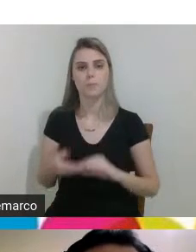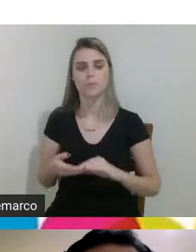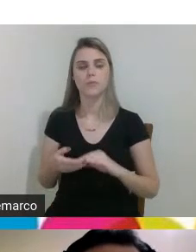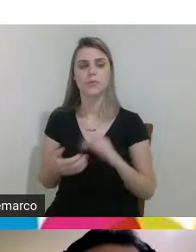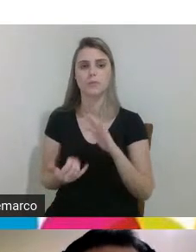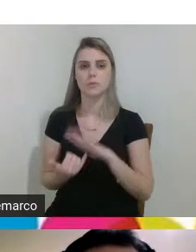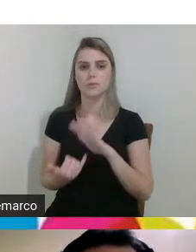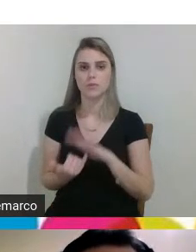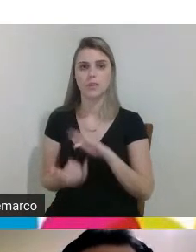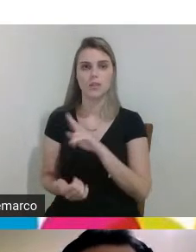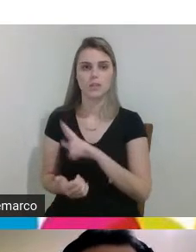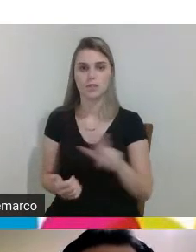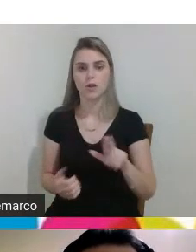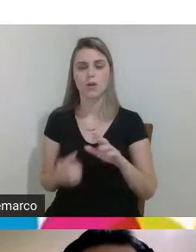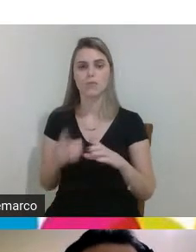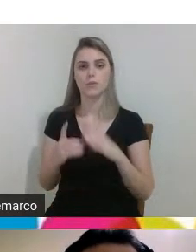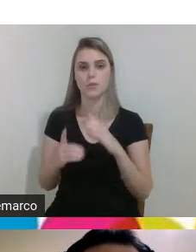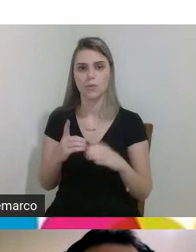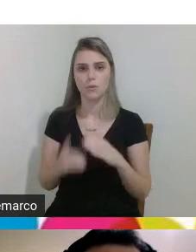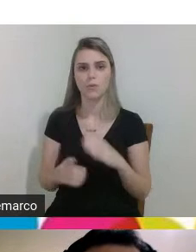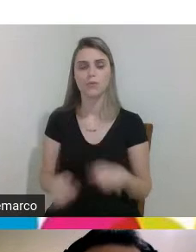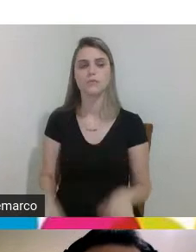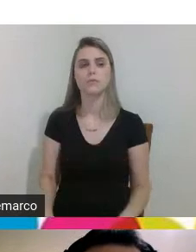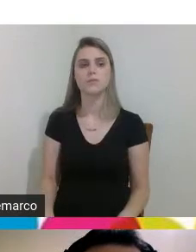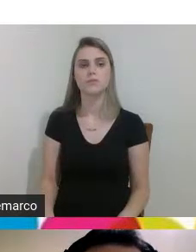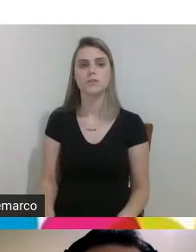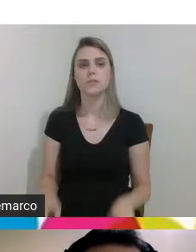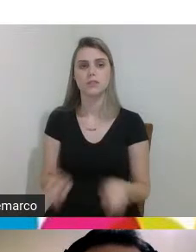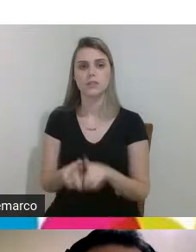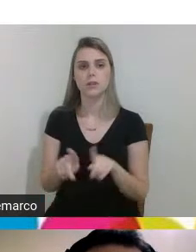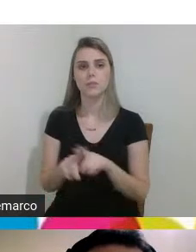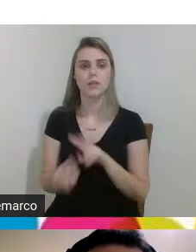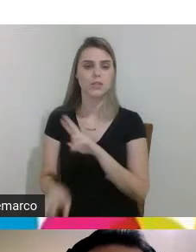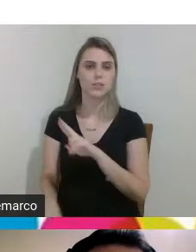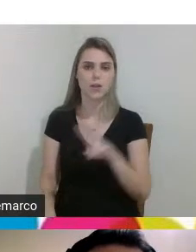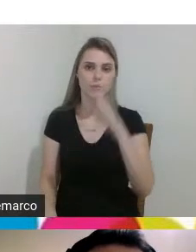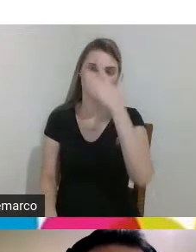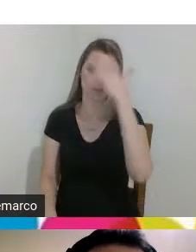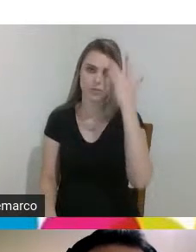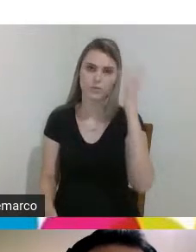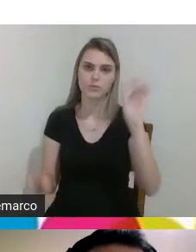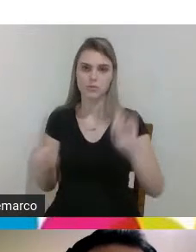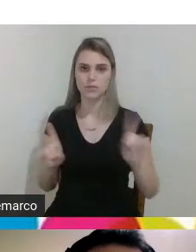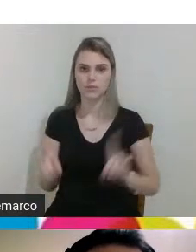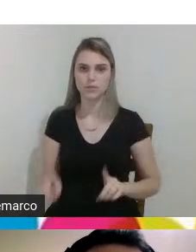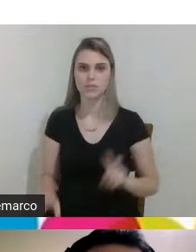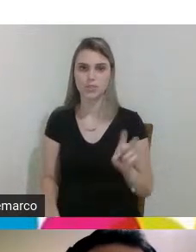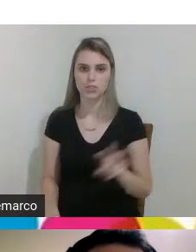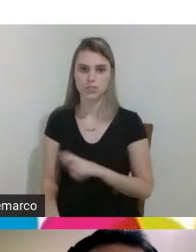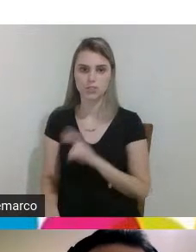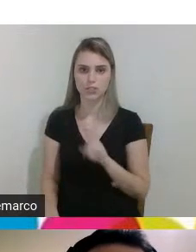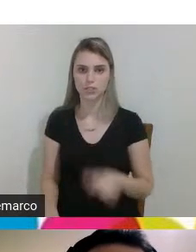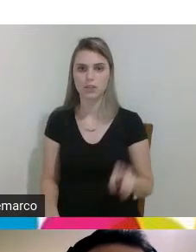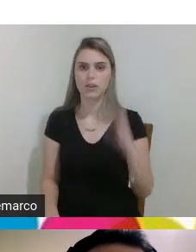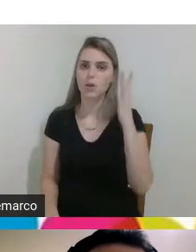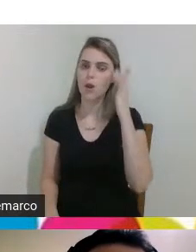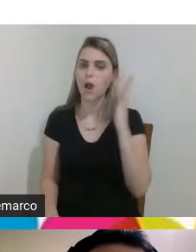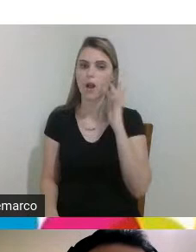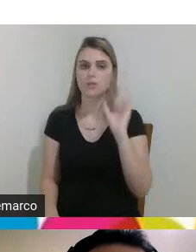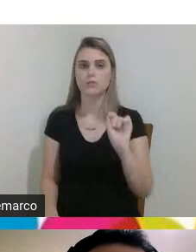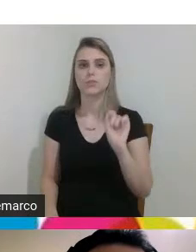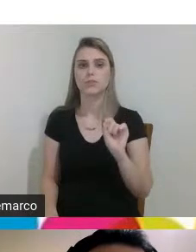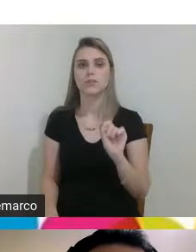em nome do Conde né e também em nome das pessoas com deficiência de chancheria né eu acho que esse trabalho ele